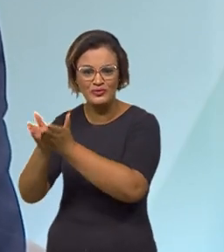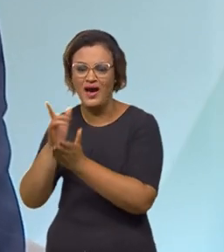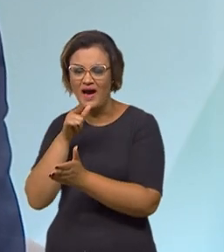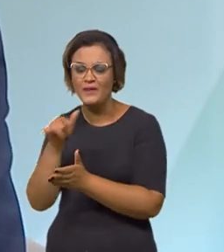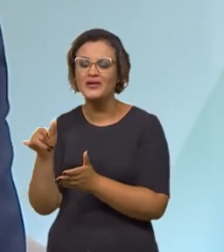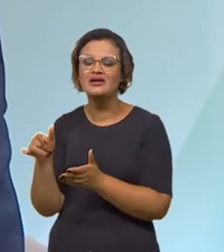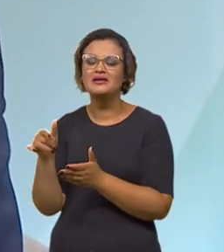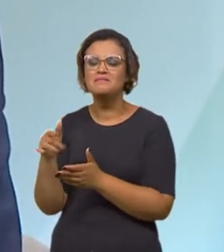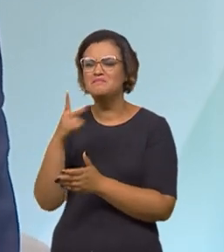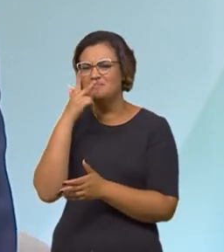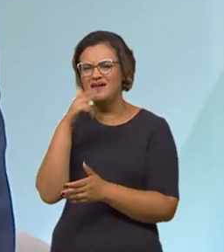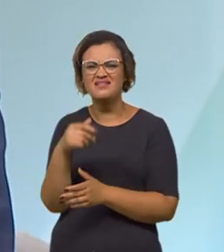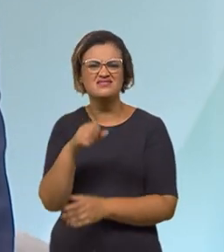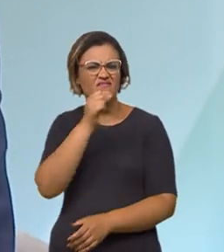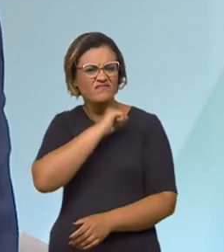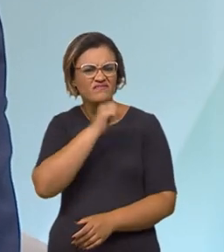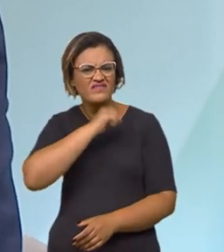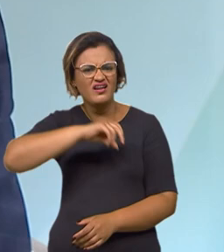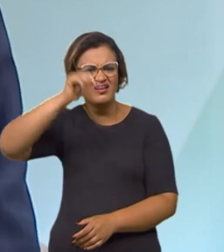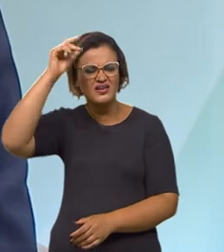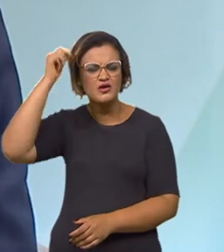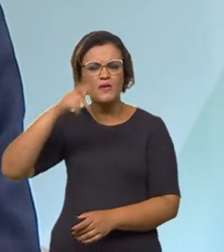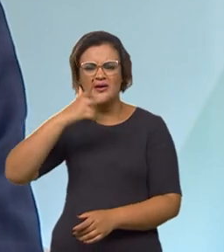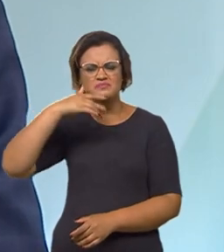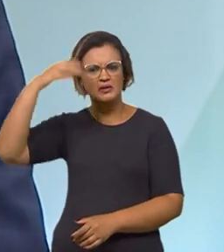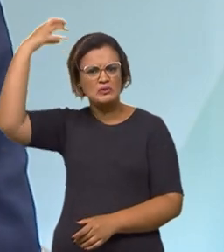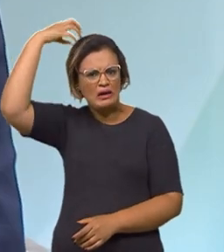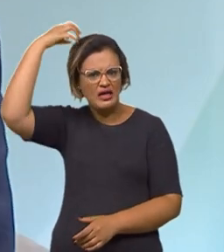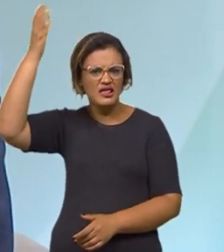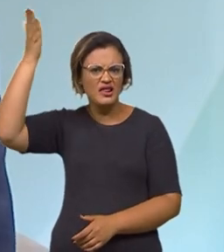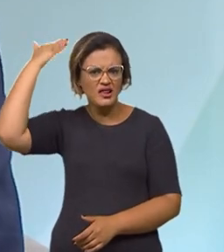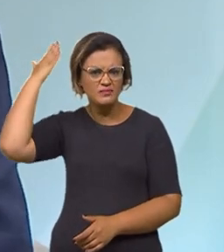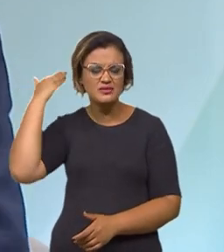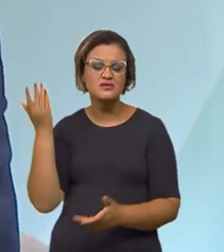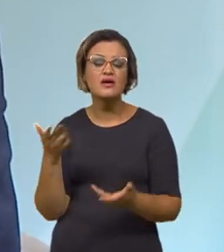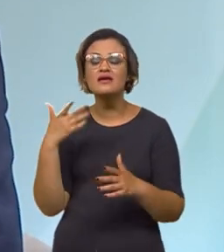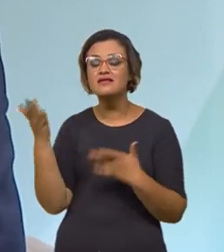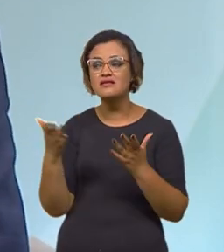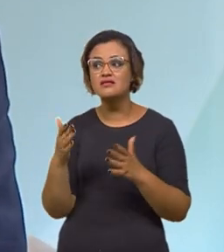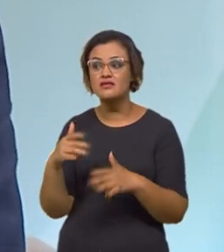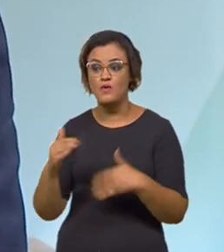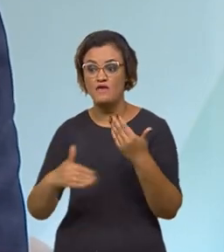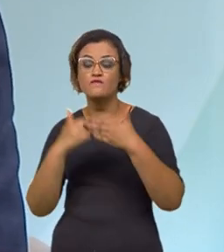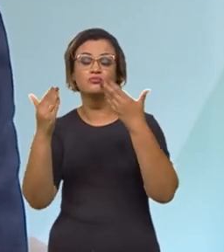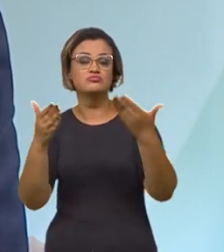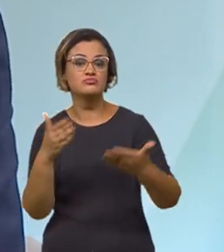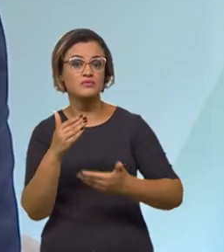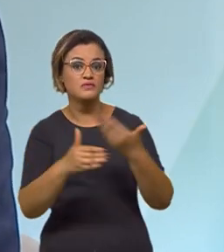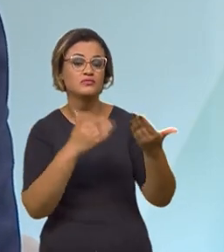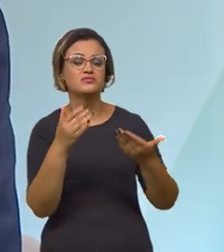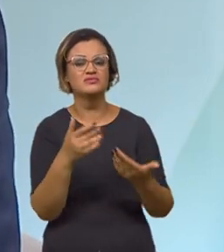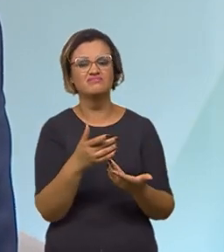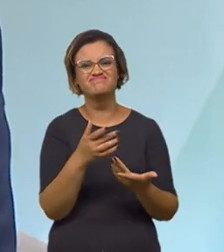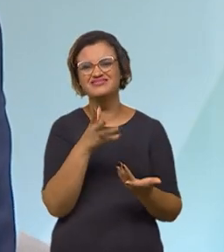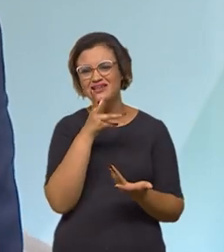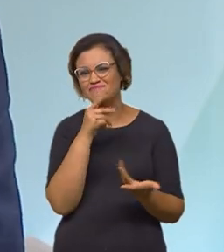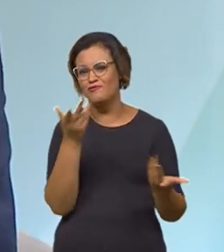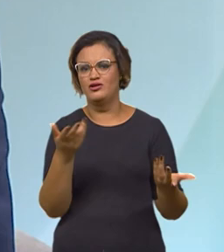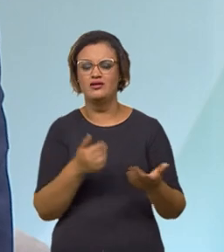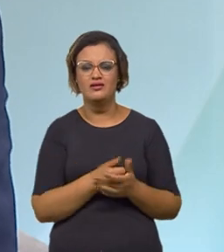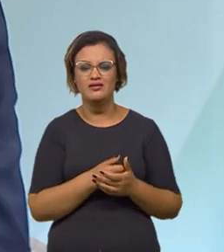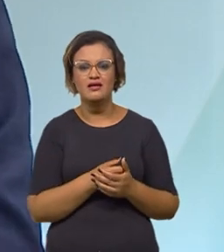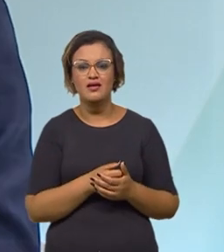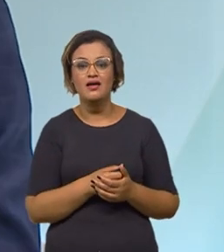ainda da época do Império. Então, isso diminui muito a nossa capacidade de entrega, a velocidade das ferrovias diminui muito. Então,